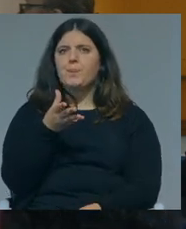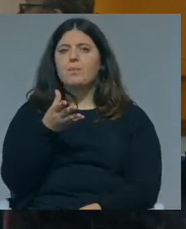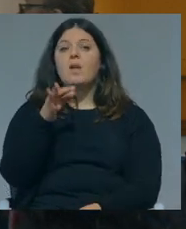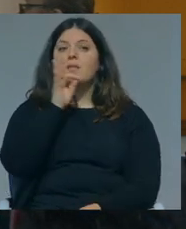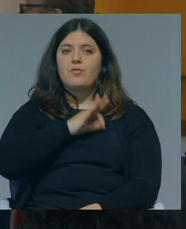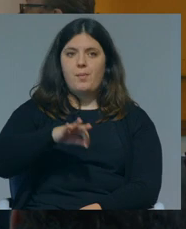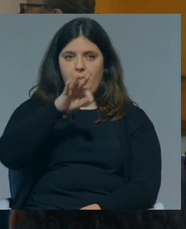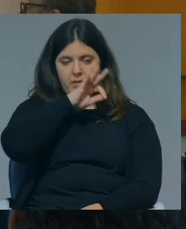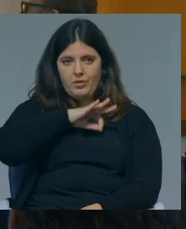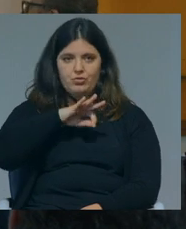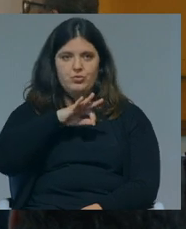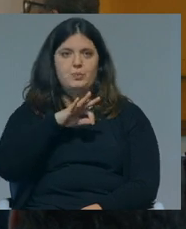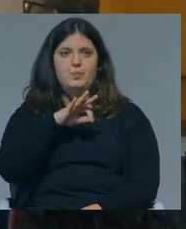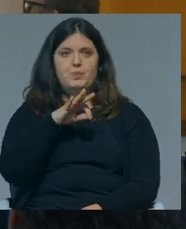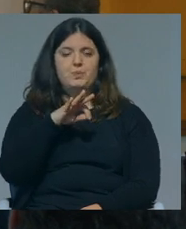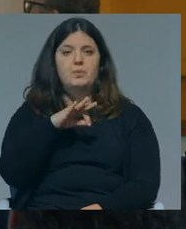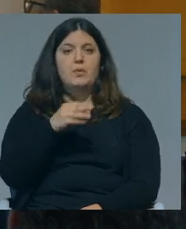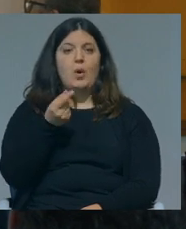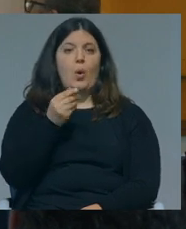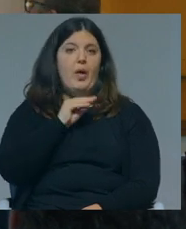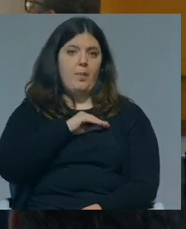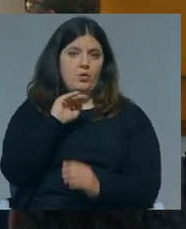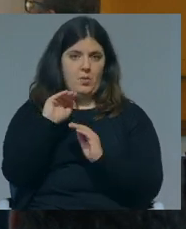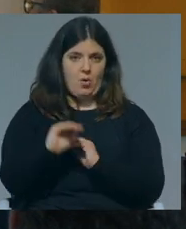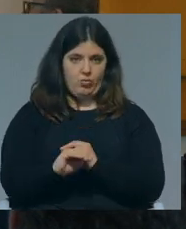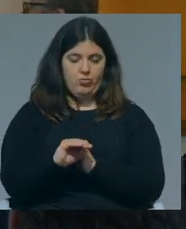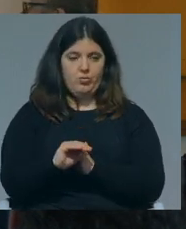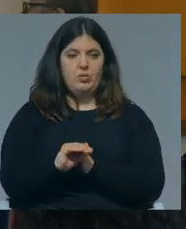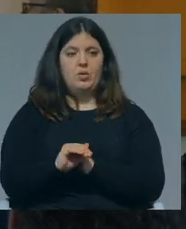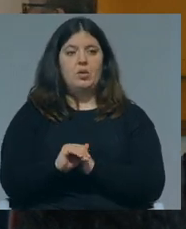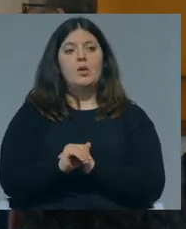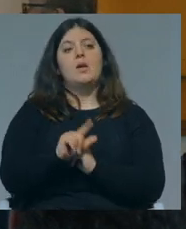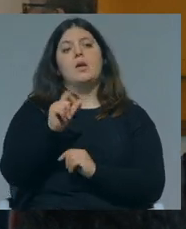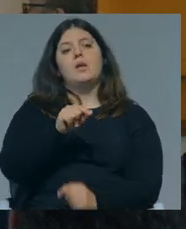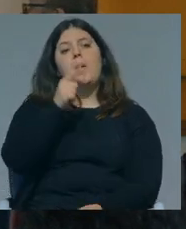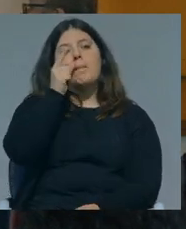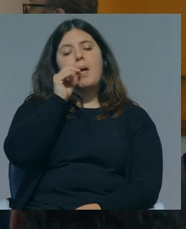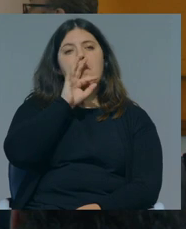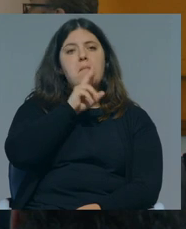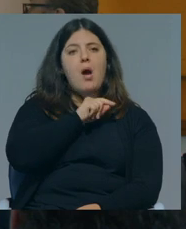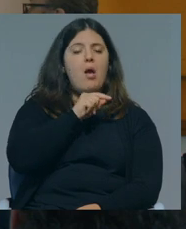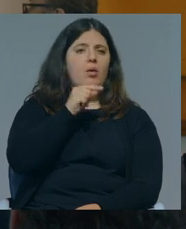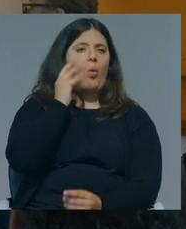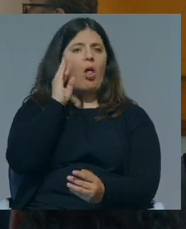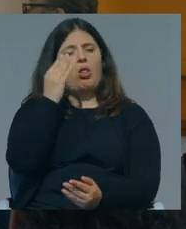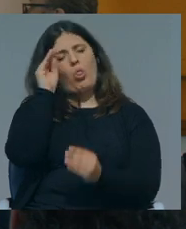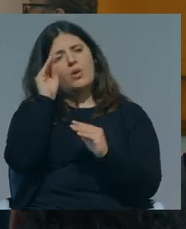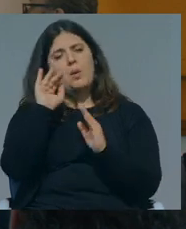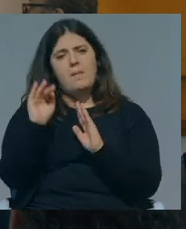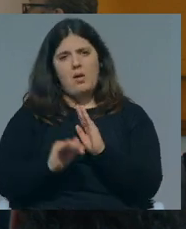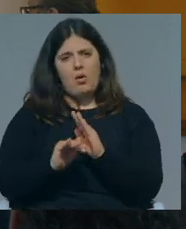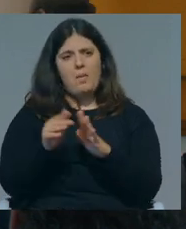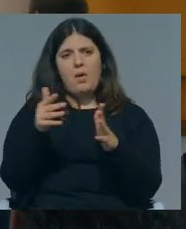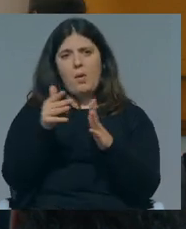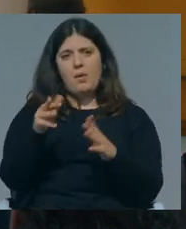nas famílias com menores rendimentos e com menores habilitações literárias, dos pais, a maior